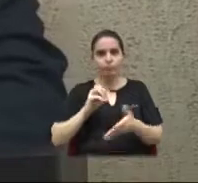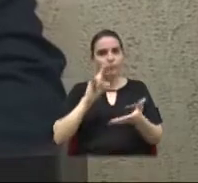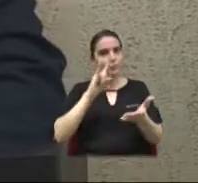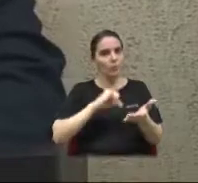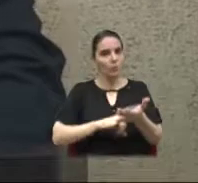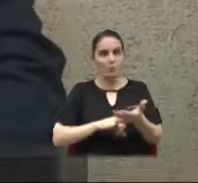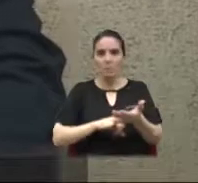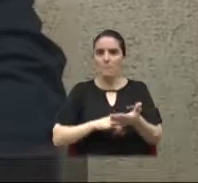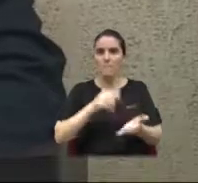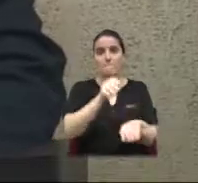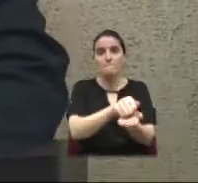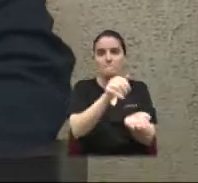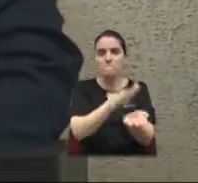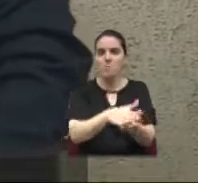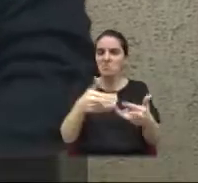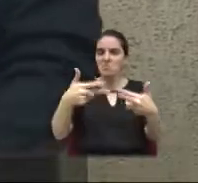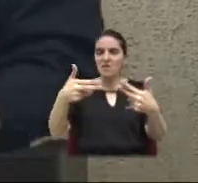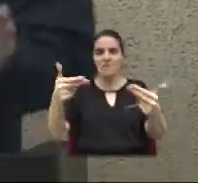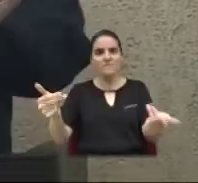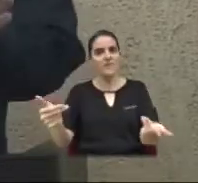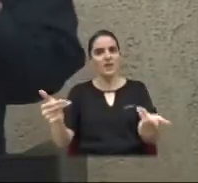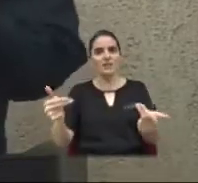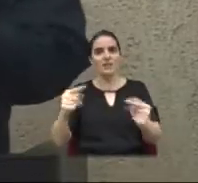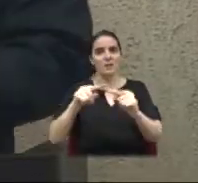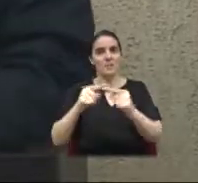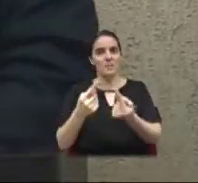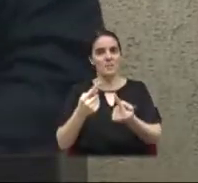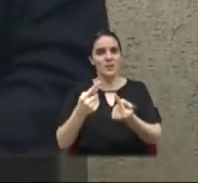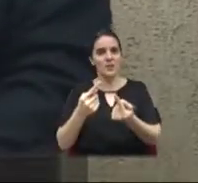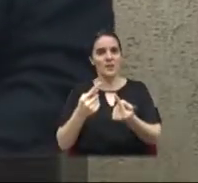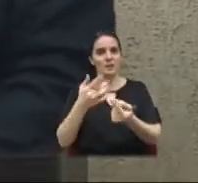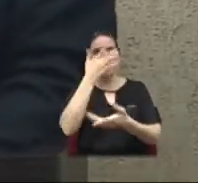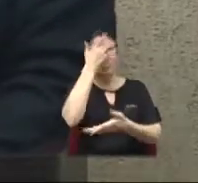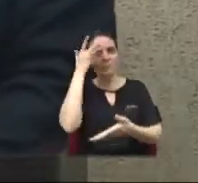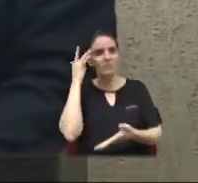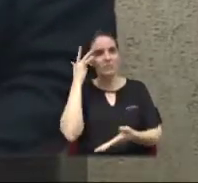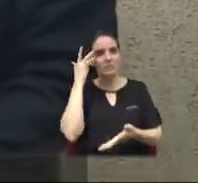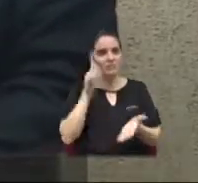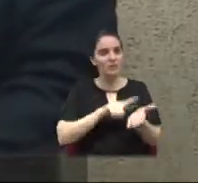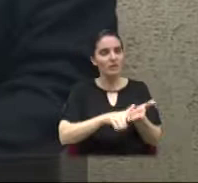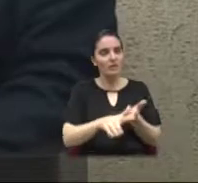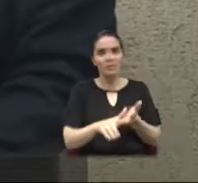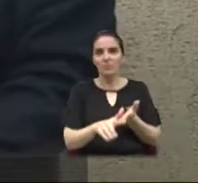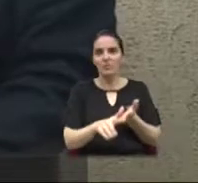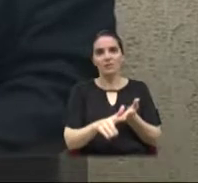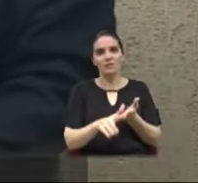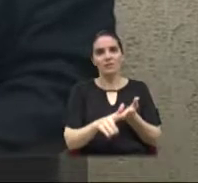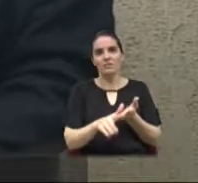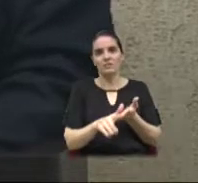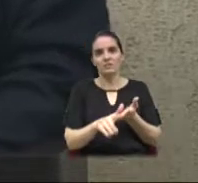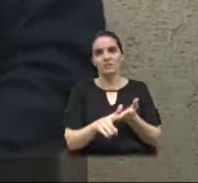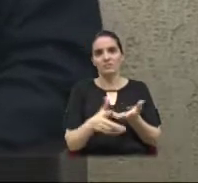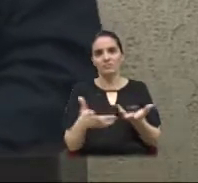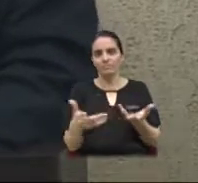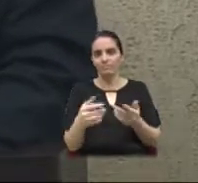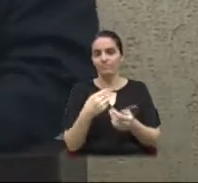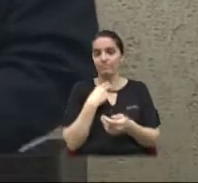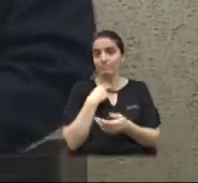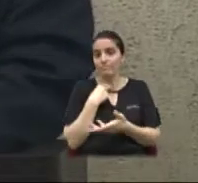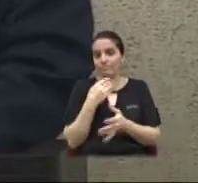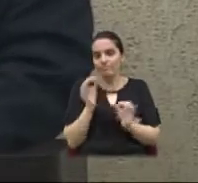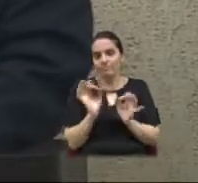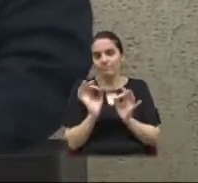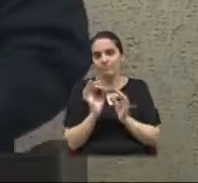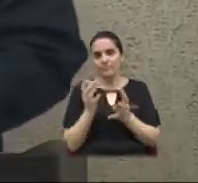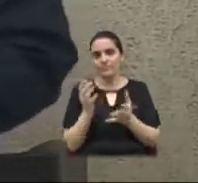muitas multas que foram feitas, só que a vigilância é limitada. O espaço dela está sendo limitado. Então,